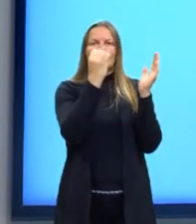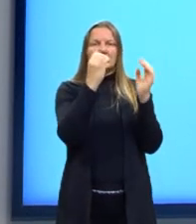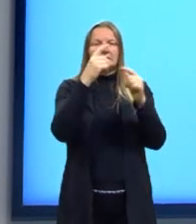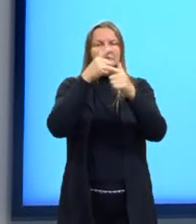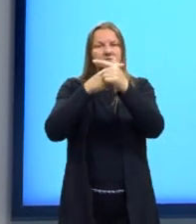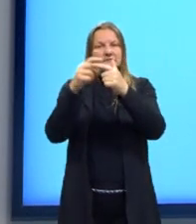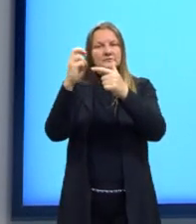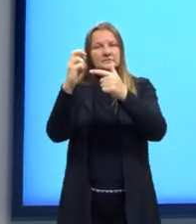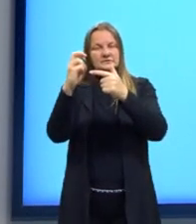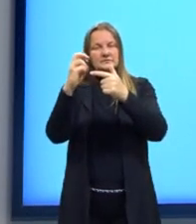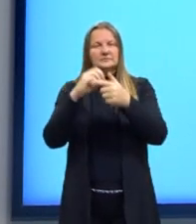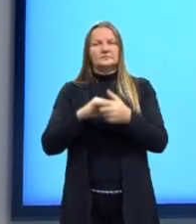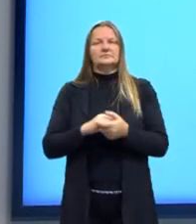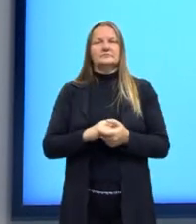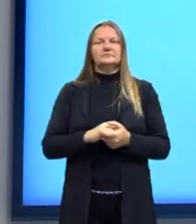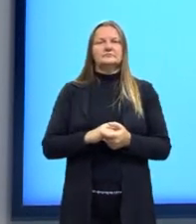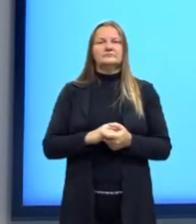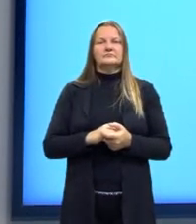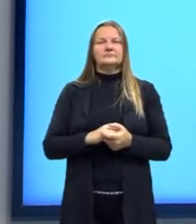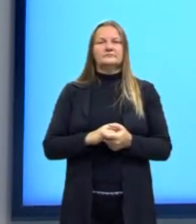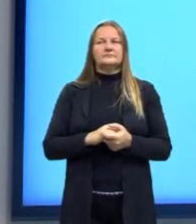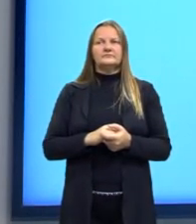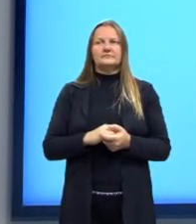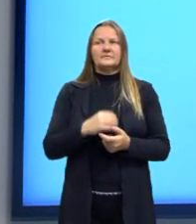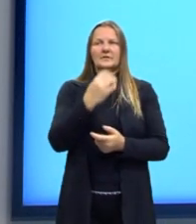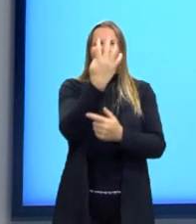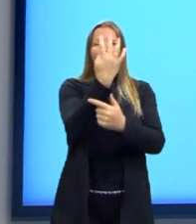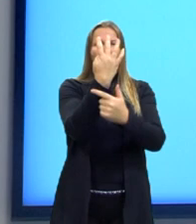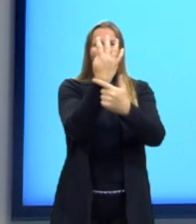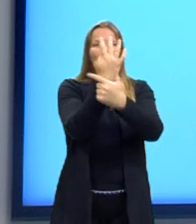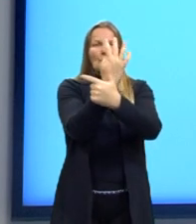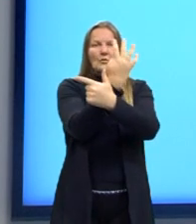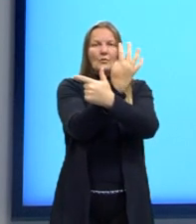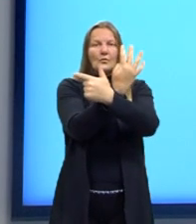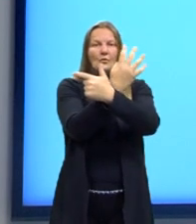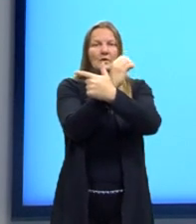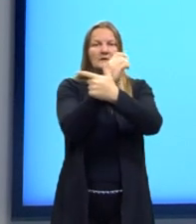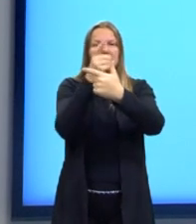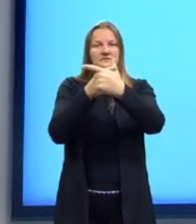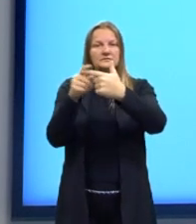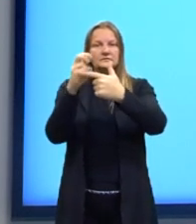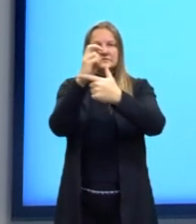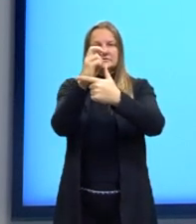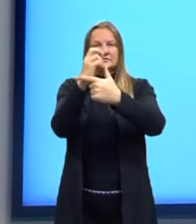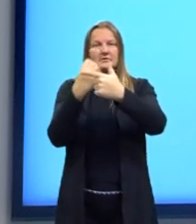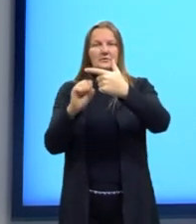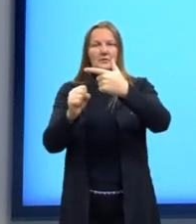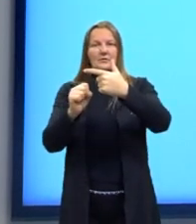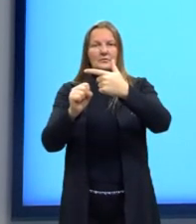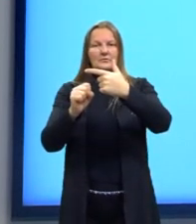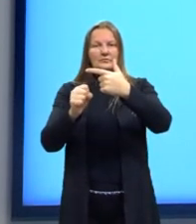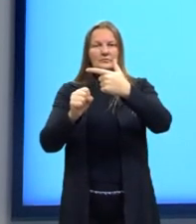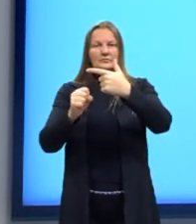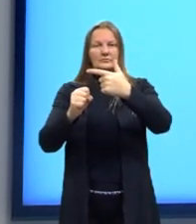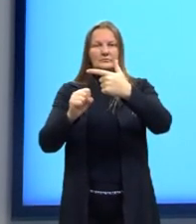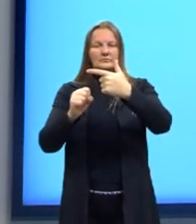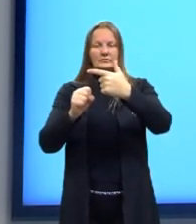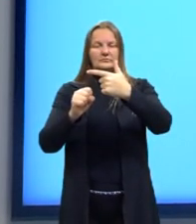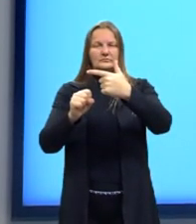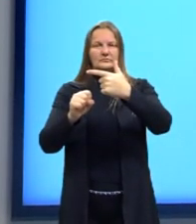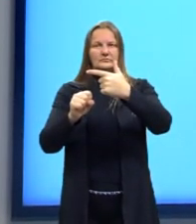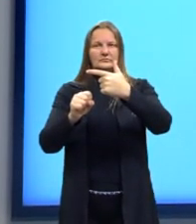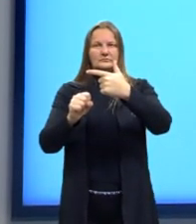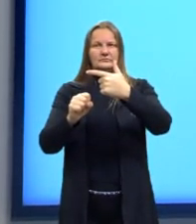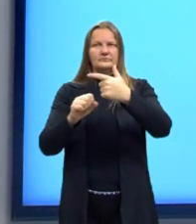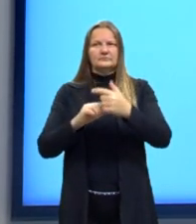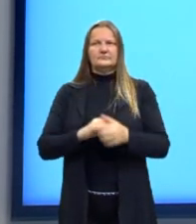5, que multiplicava o logaritmo. Então temos 40 dividido por 5, que resulta em 8.